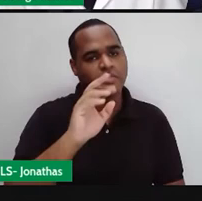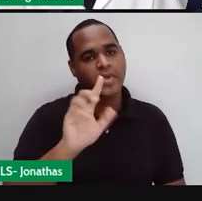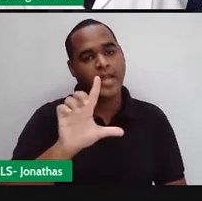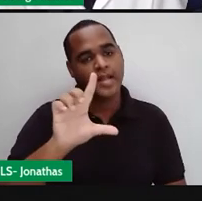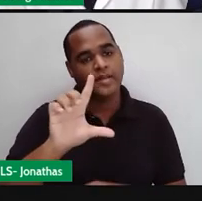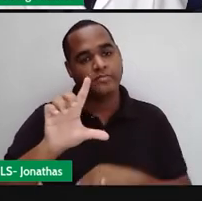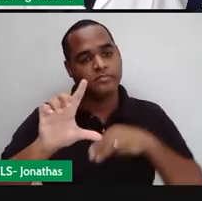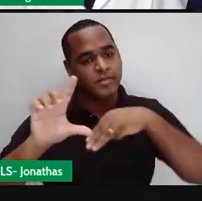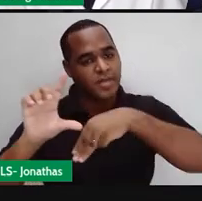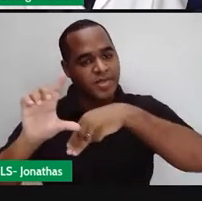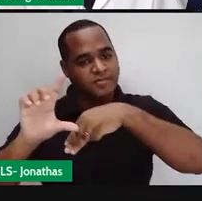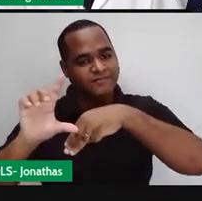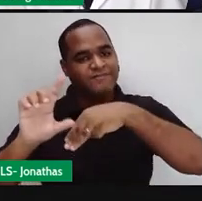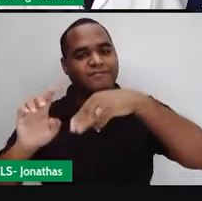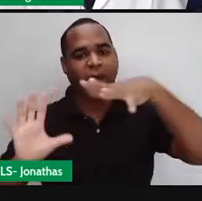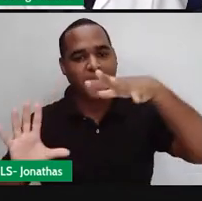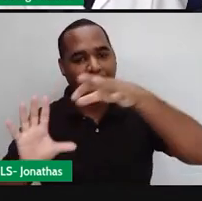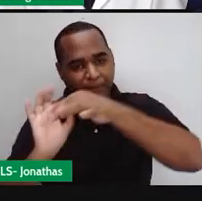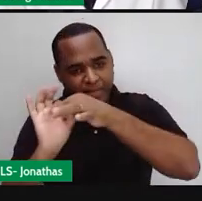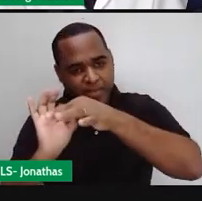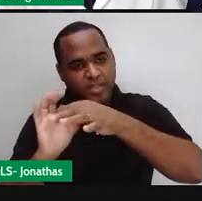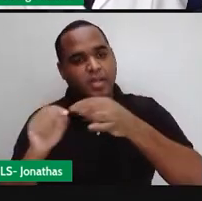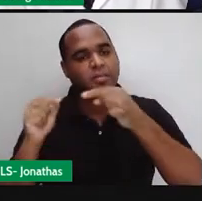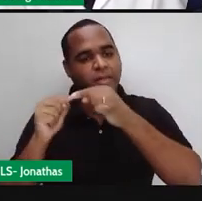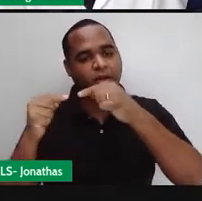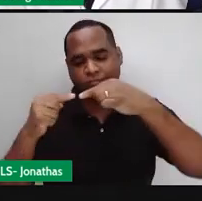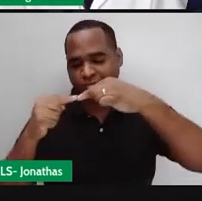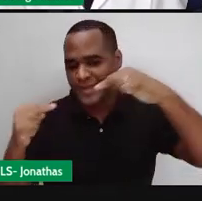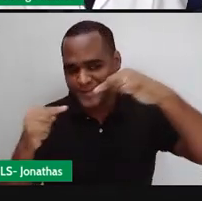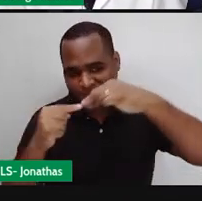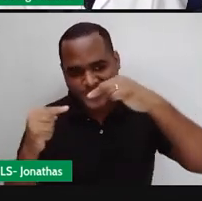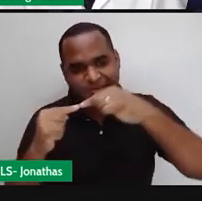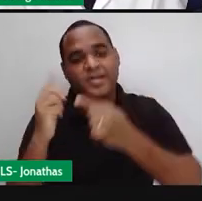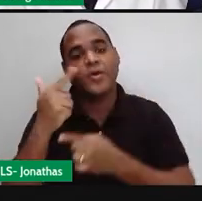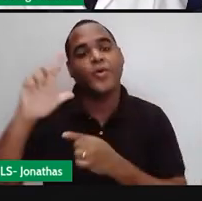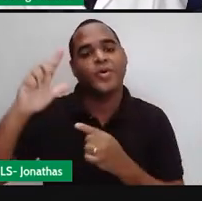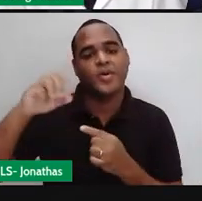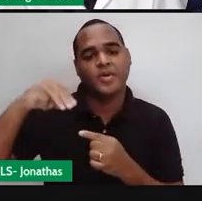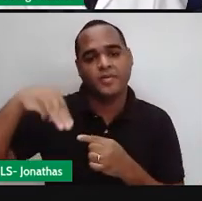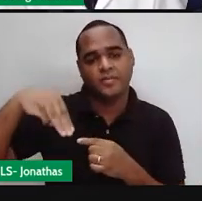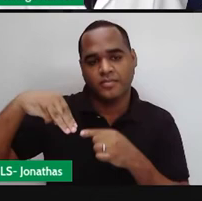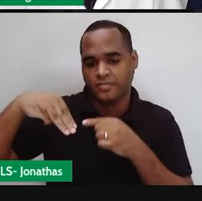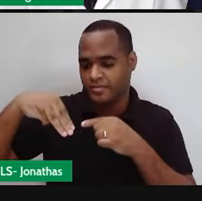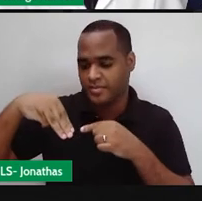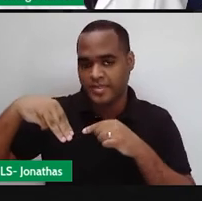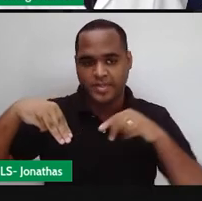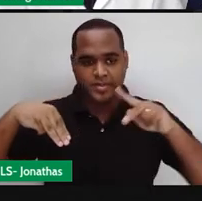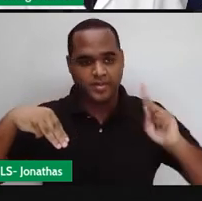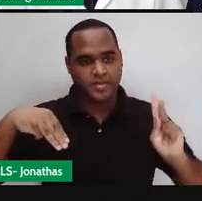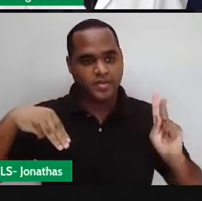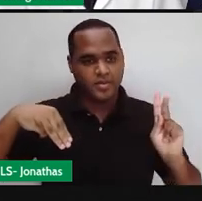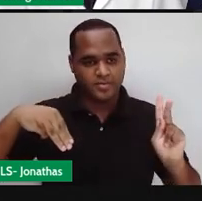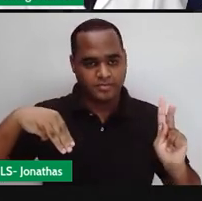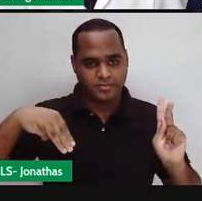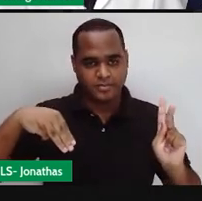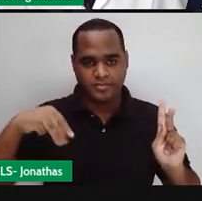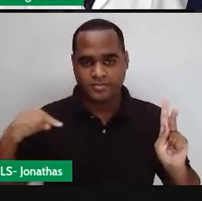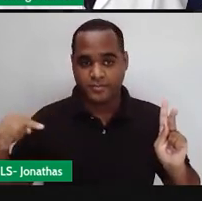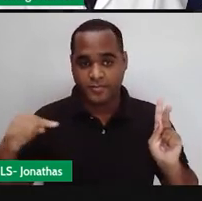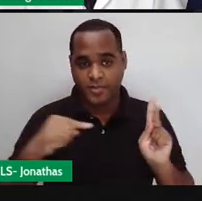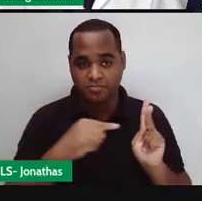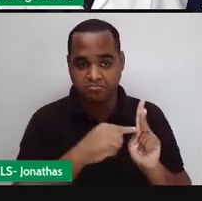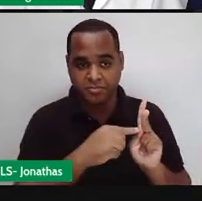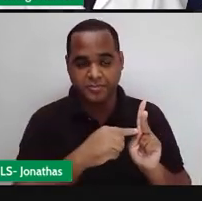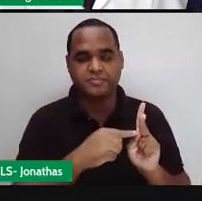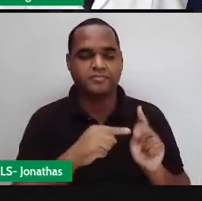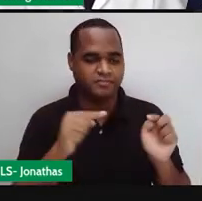vértice M, forma esse outro lado. Quando a gente liga o vértice M ao vértice K, forma esse